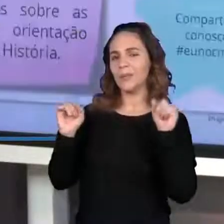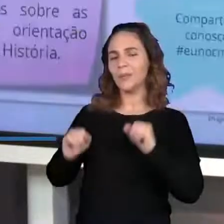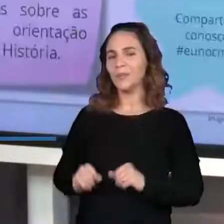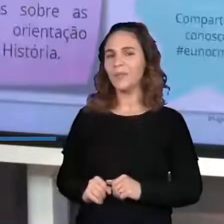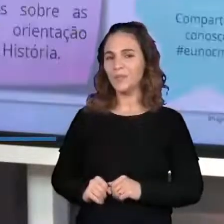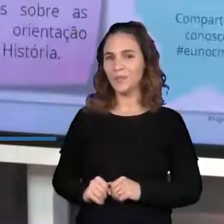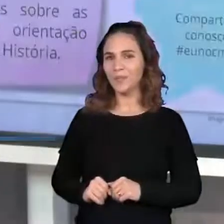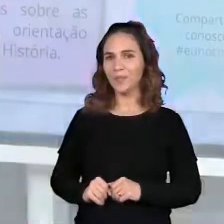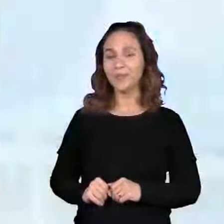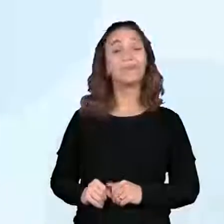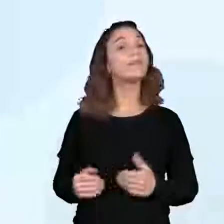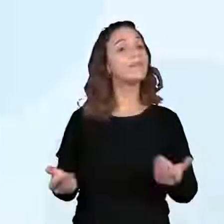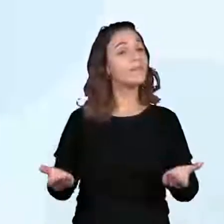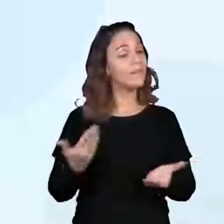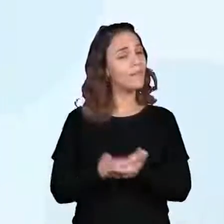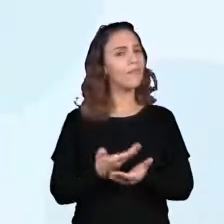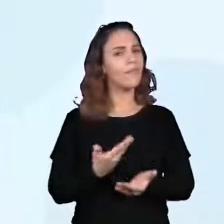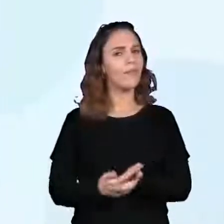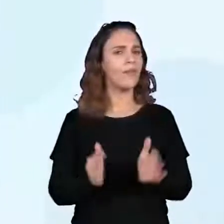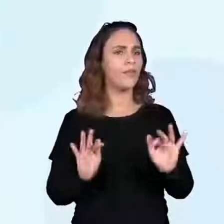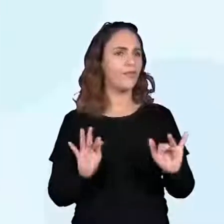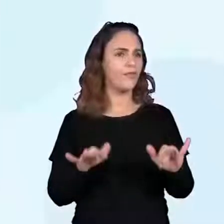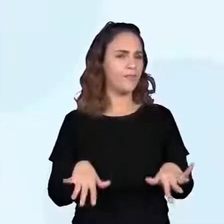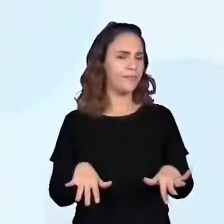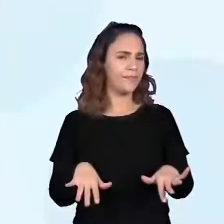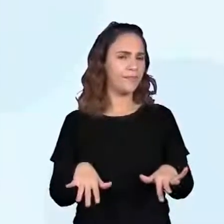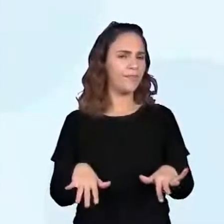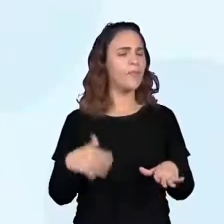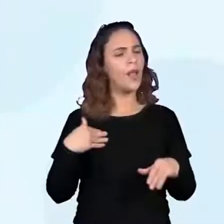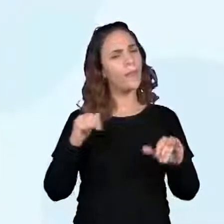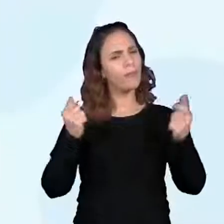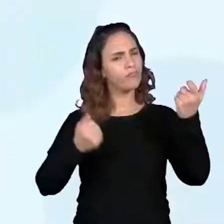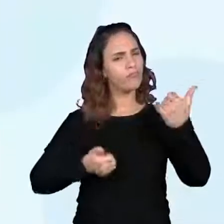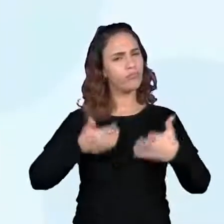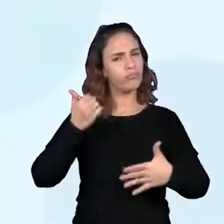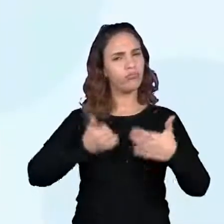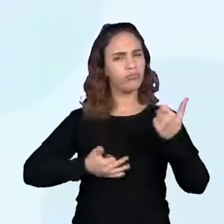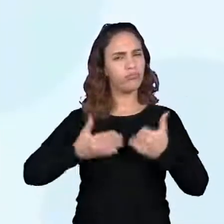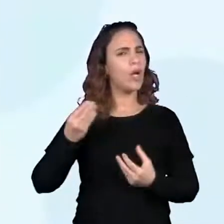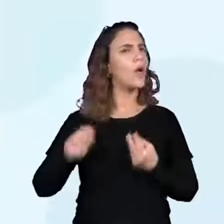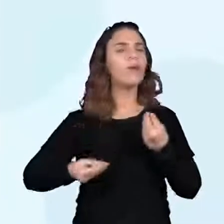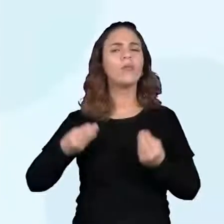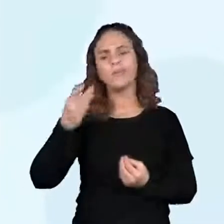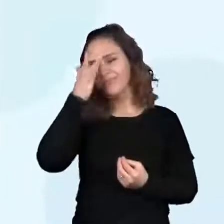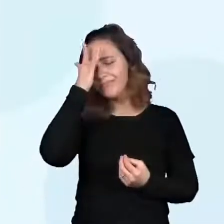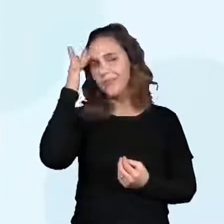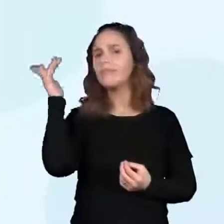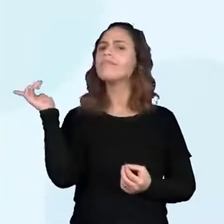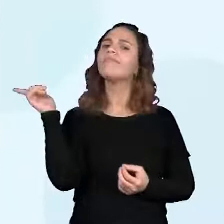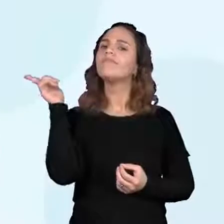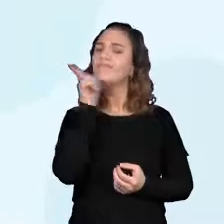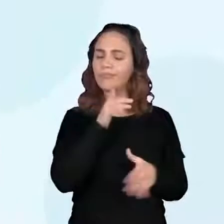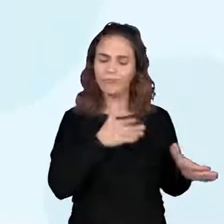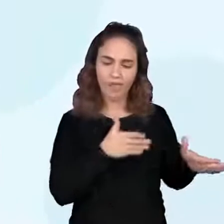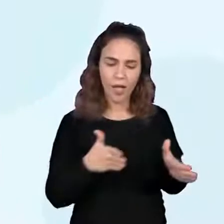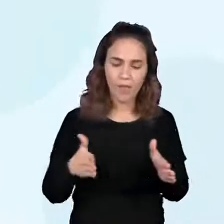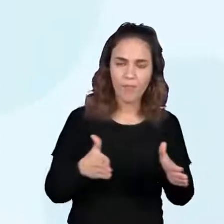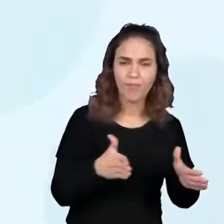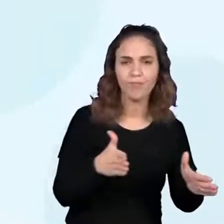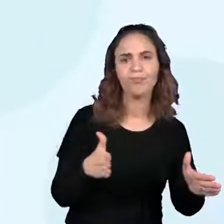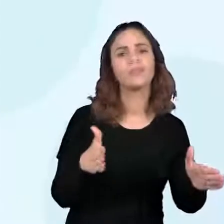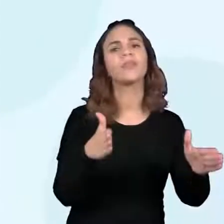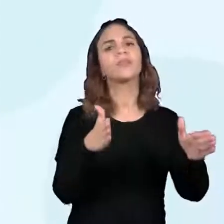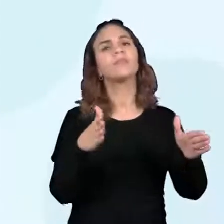só, a nossa aula hoje, então, a gente conversou um pouco sobre como as pessoas se orientavam aí